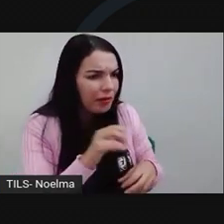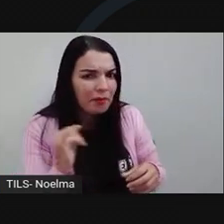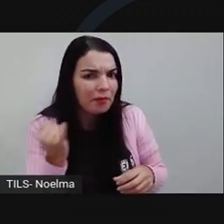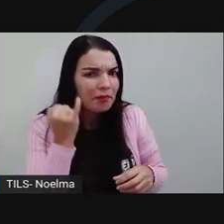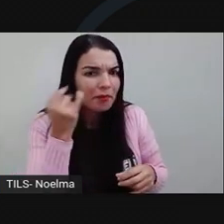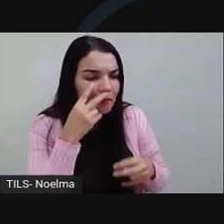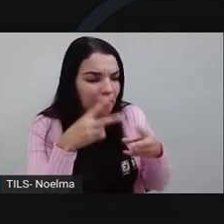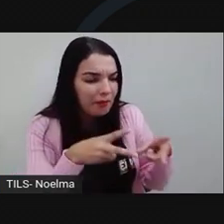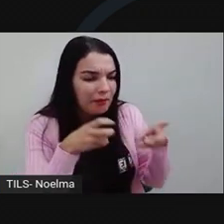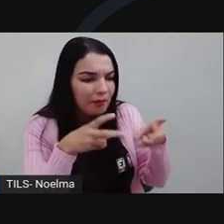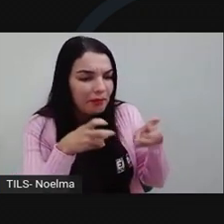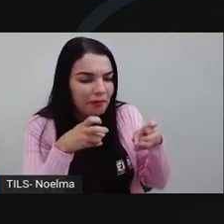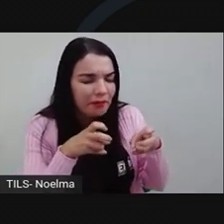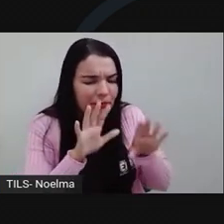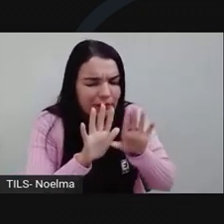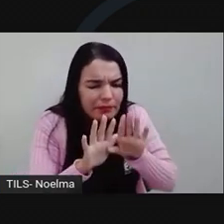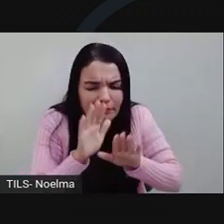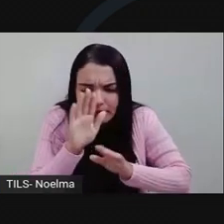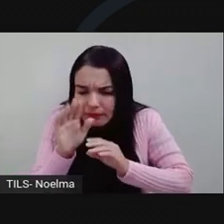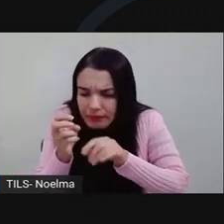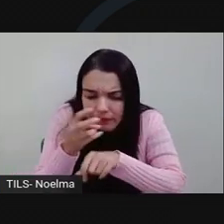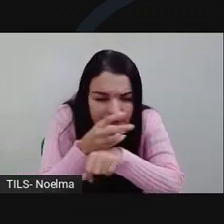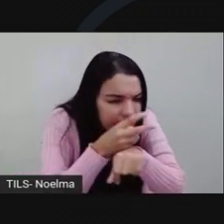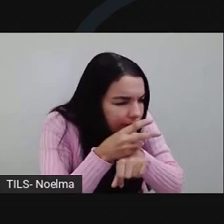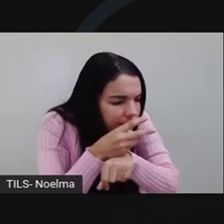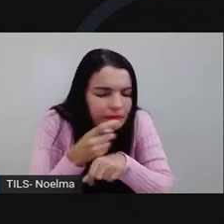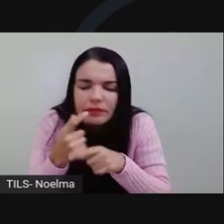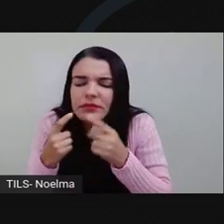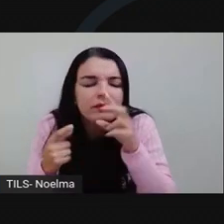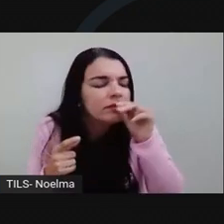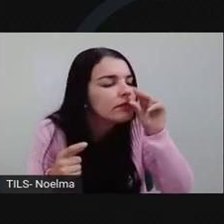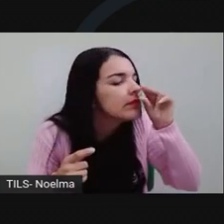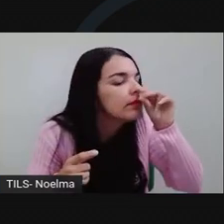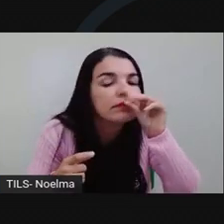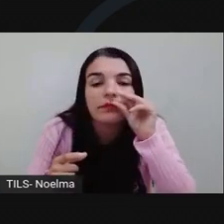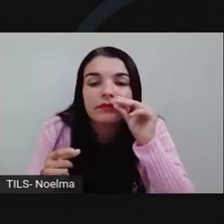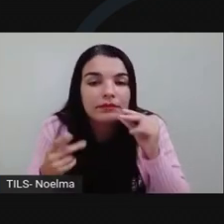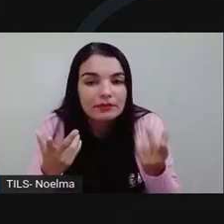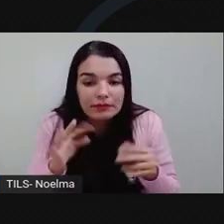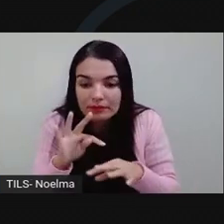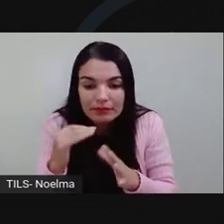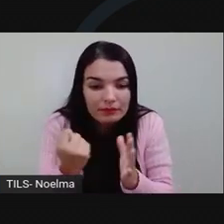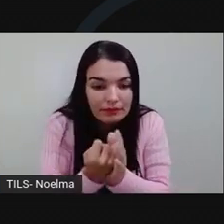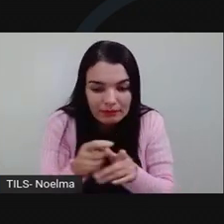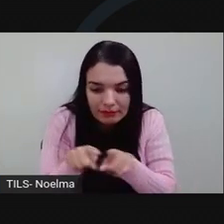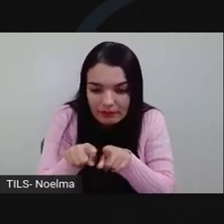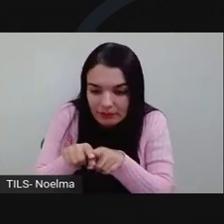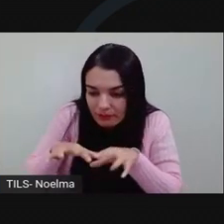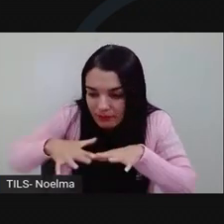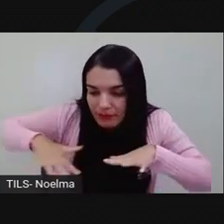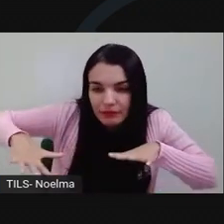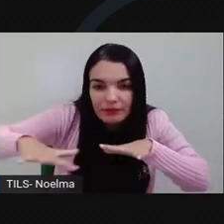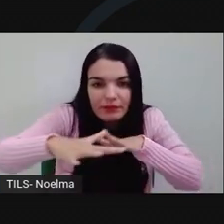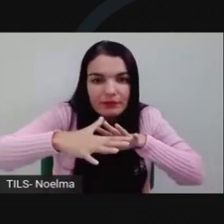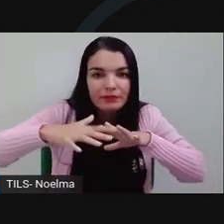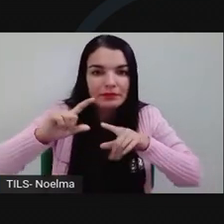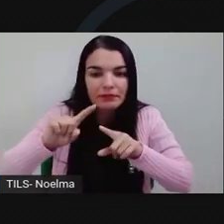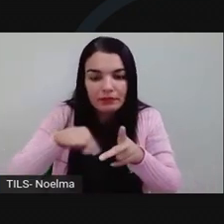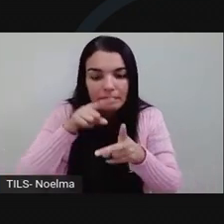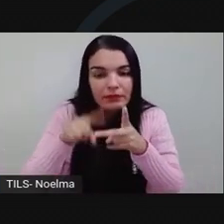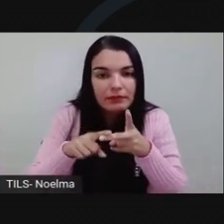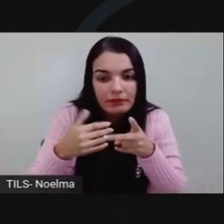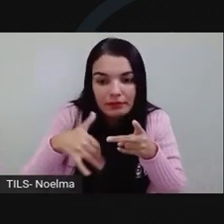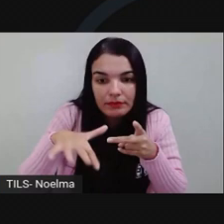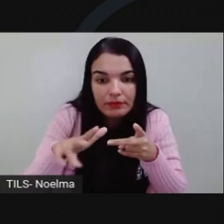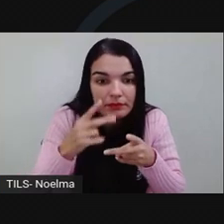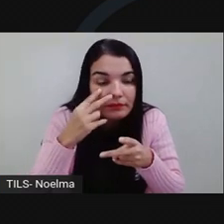Examinou tudo minuciosamente. Farejou a tulha de milho e a estrebaria. Em seguida, notou no